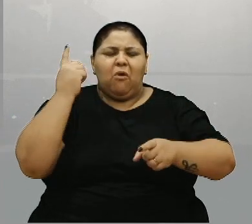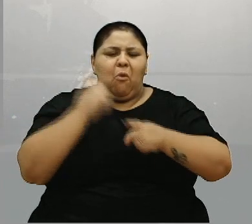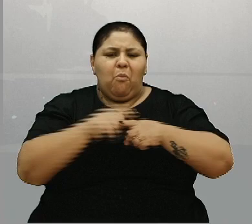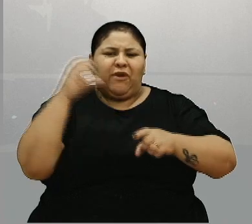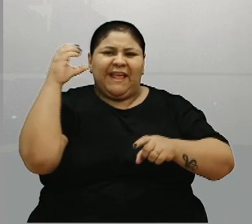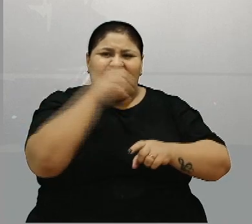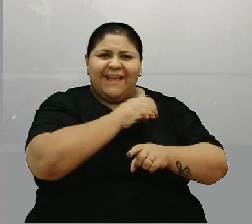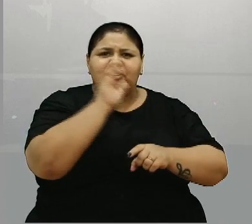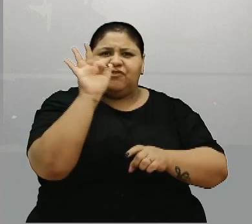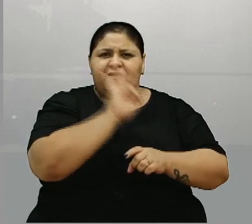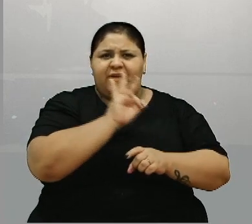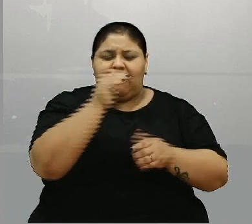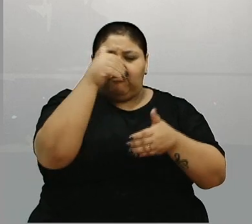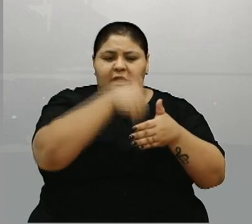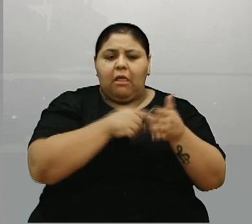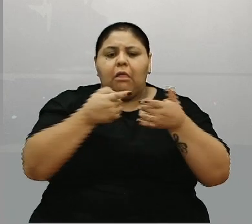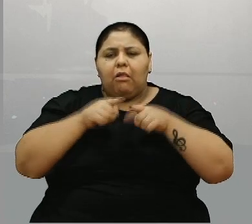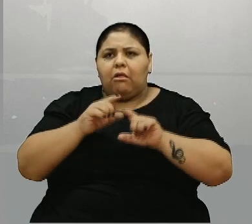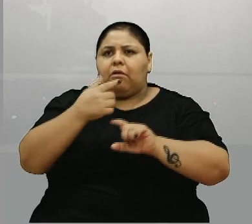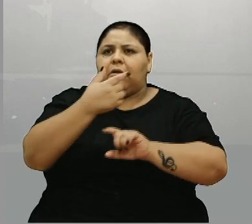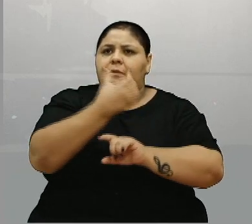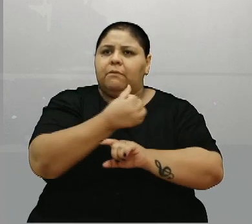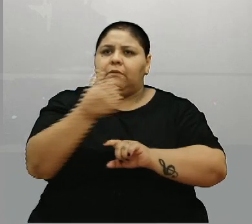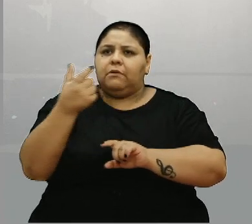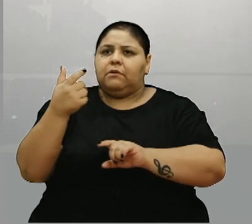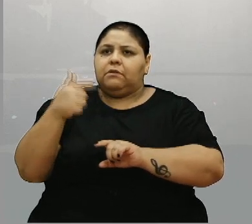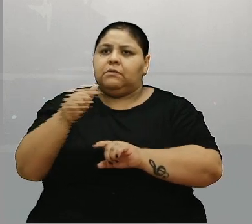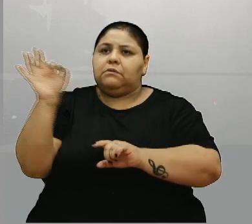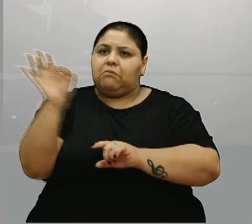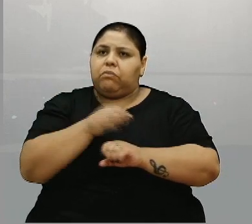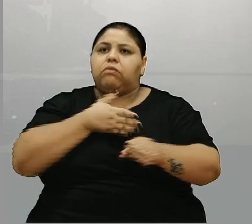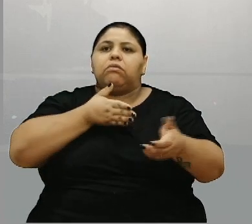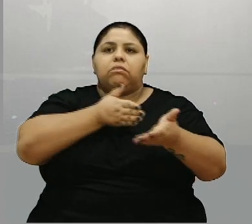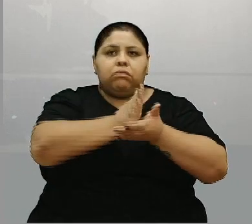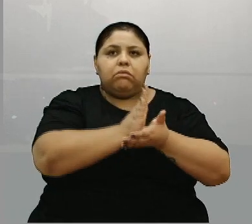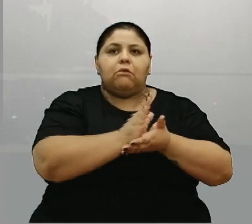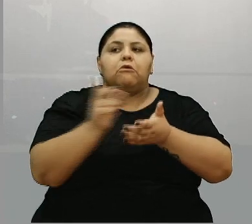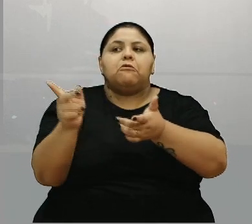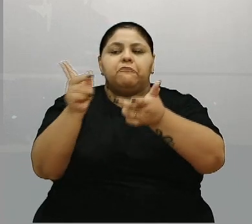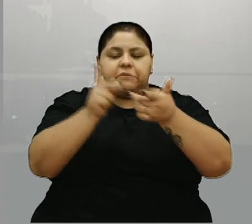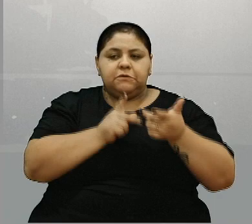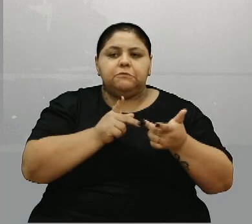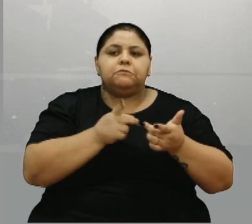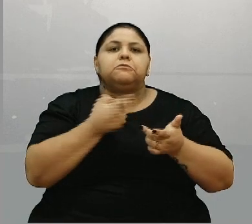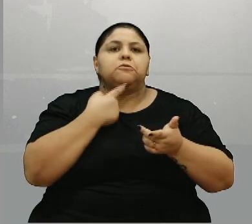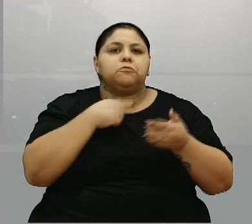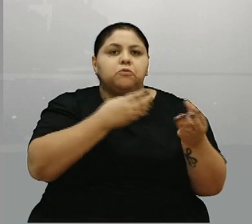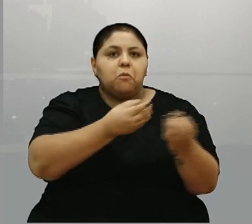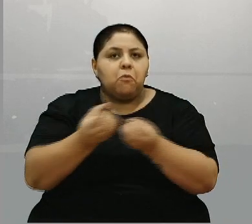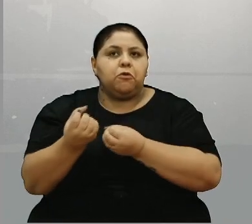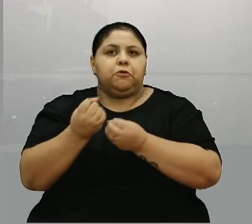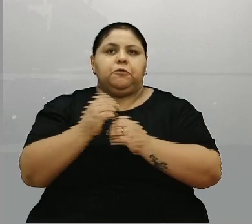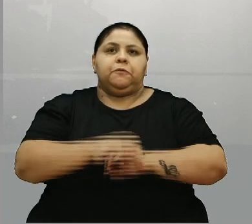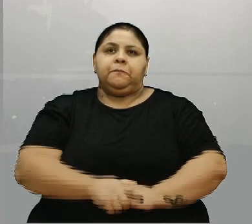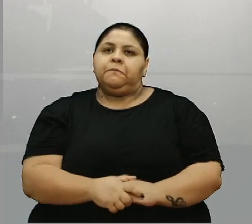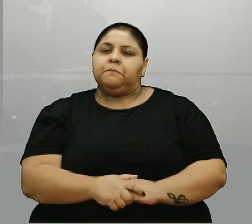Em fevereiro é muito quente, mas mesmo assim, 67% aprovou. Ou seja, o visitante gostou muito do que era a festa.